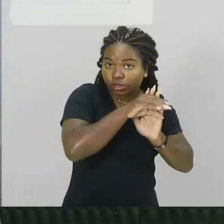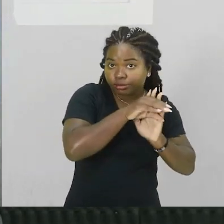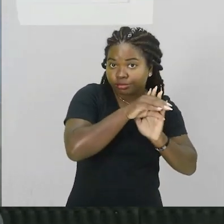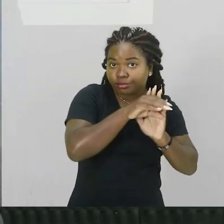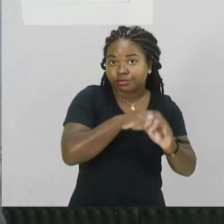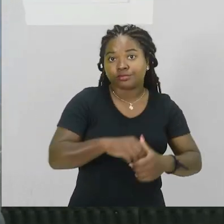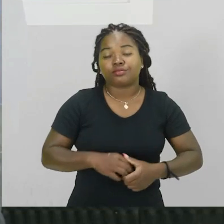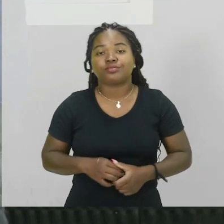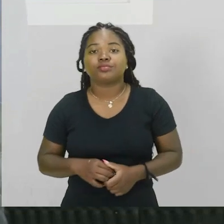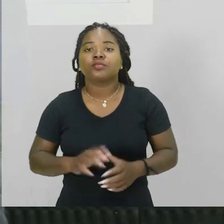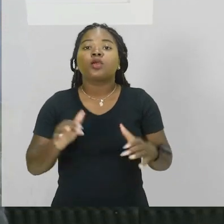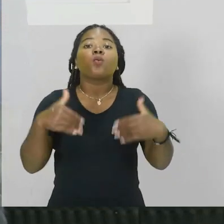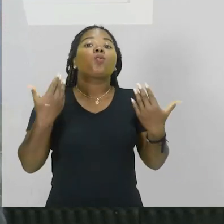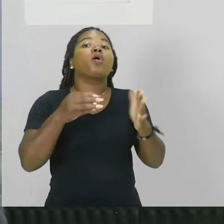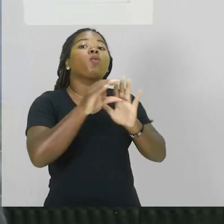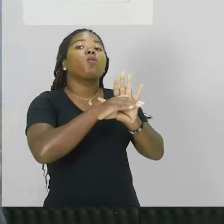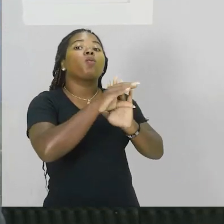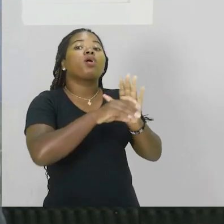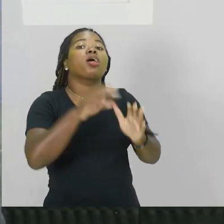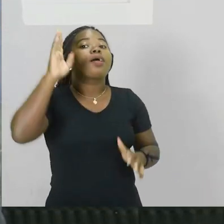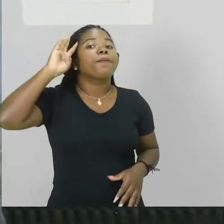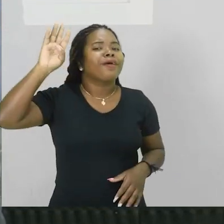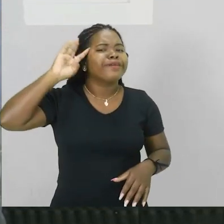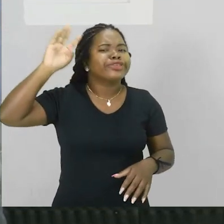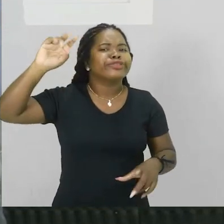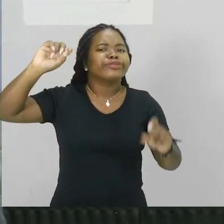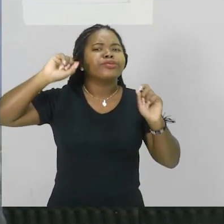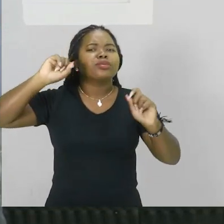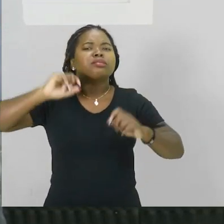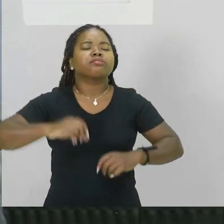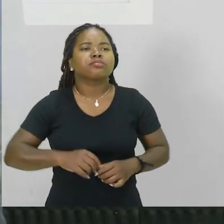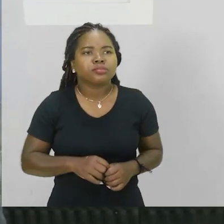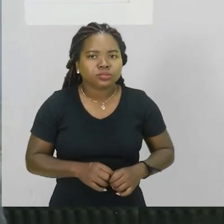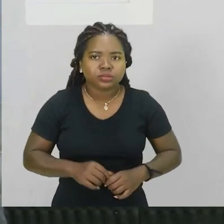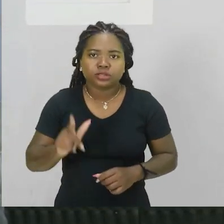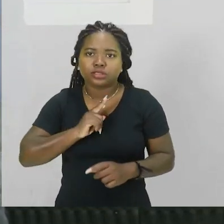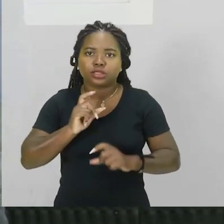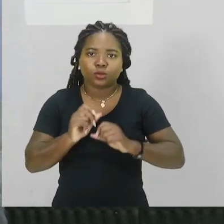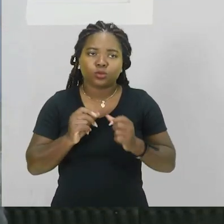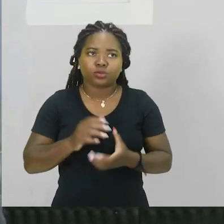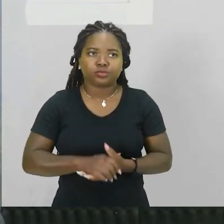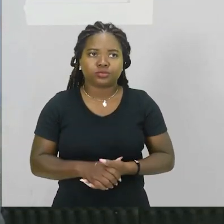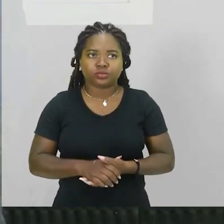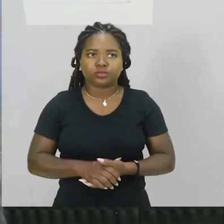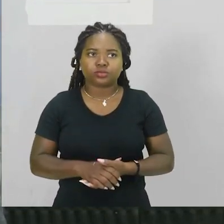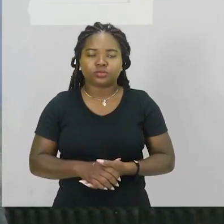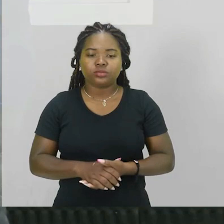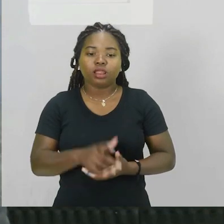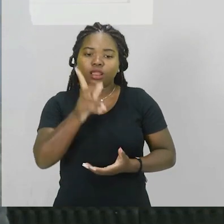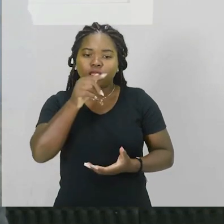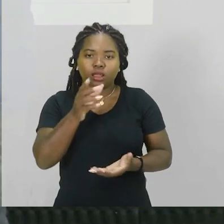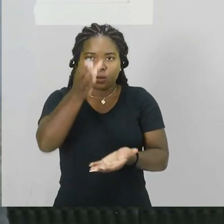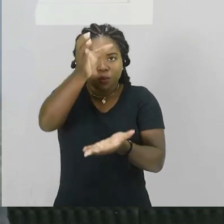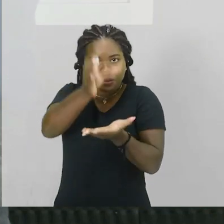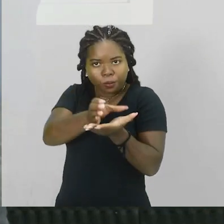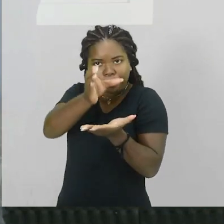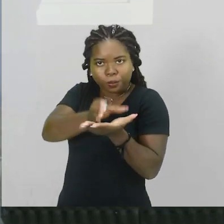certo? Que conceito é esse? Vamos imaginar aqui que a gente tenha um reservatóriozinho com água.